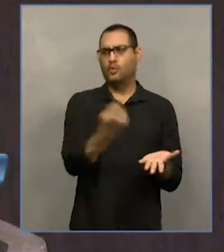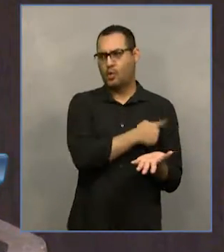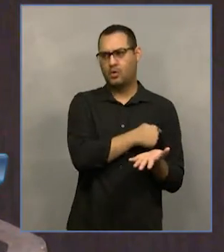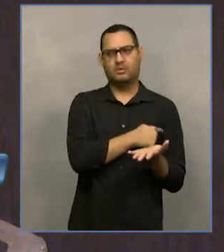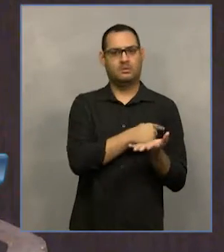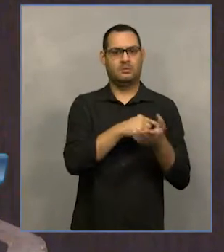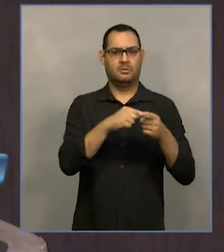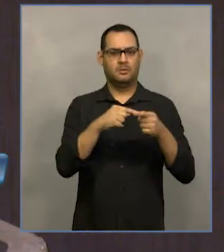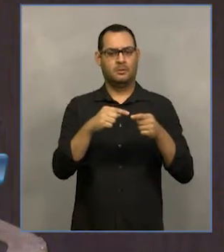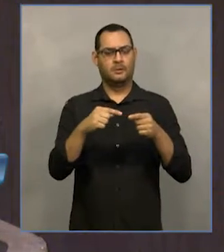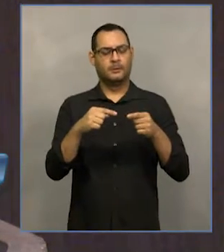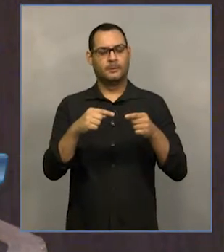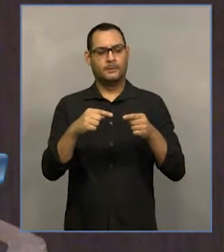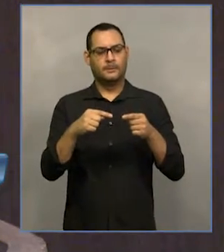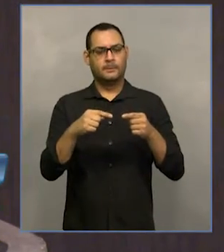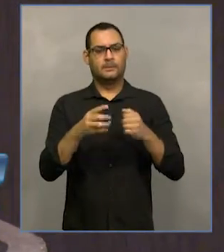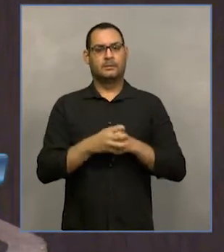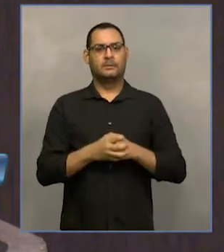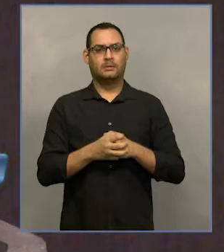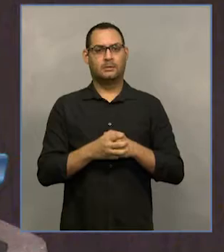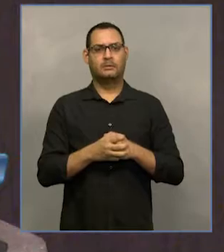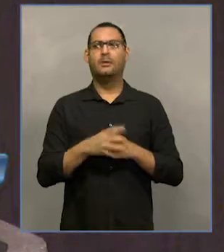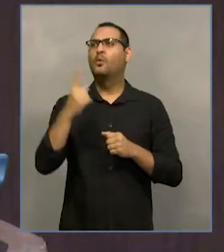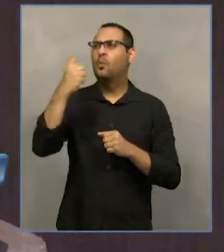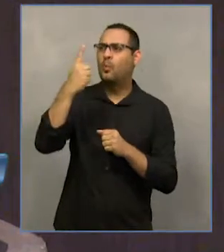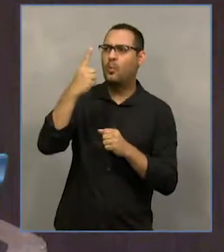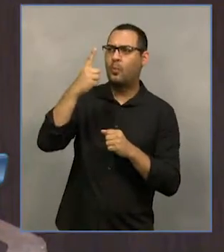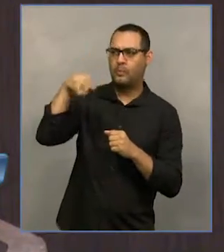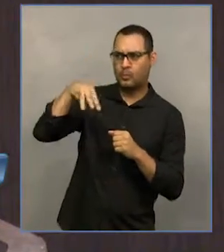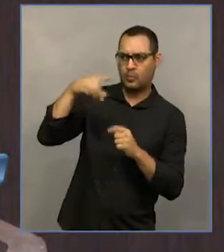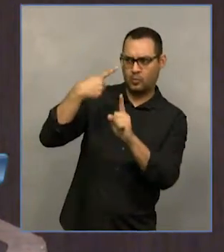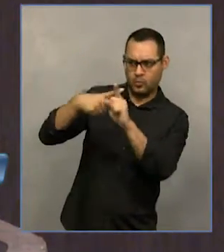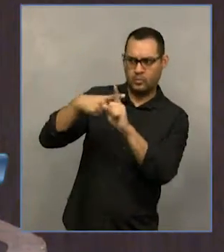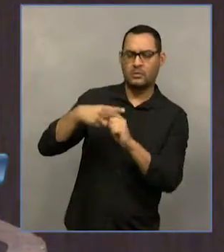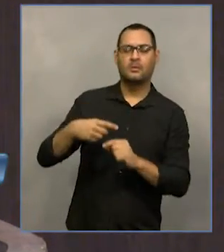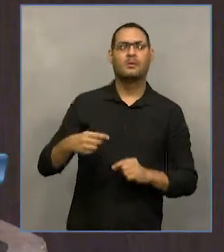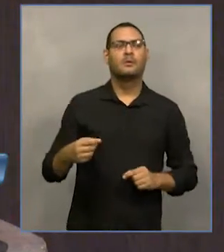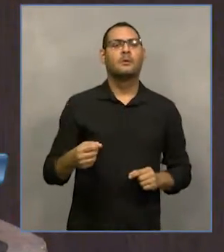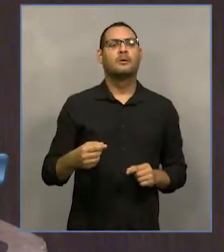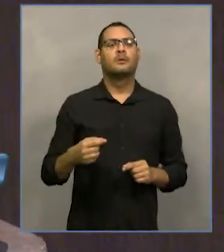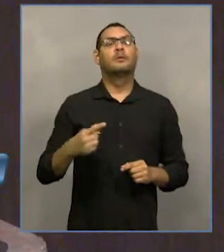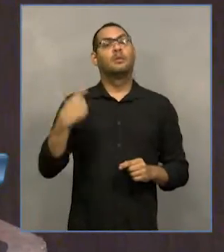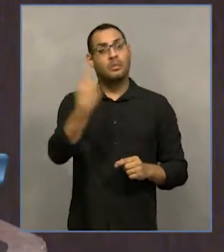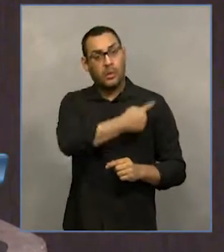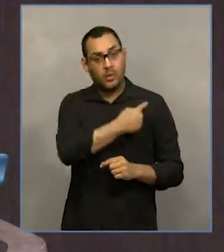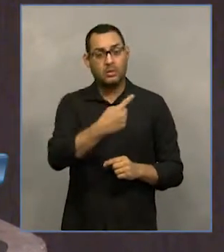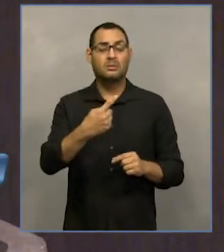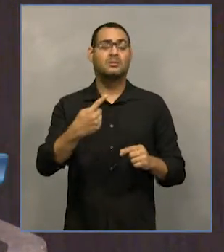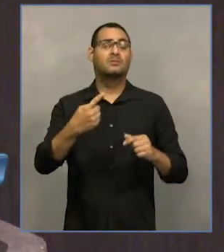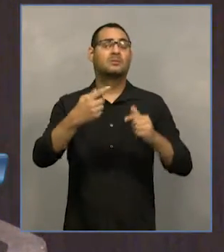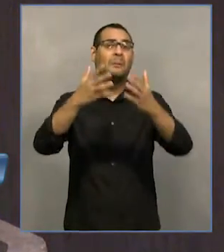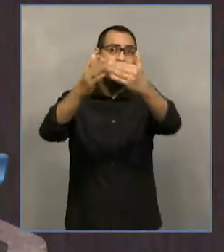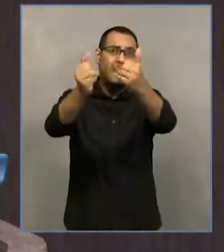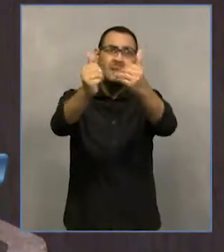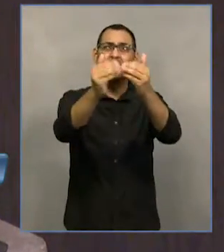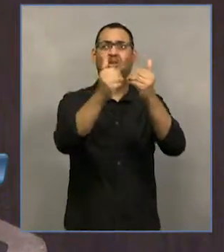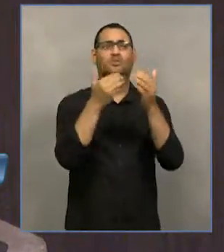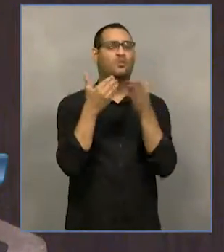Mais um minuto, presidente. Nós apelamos para que todas as forças democráticas do país